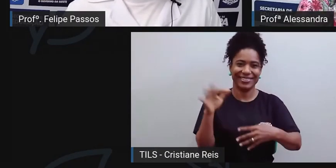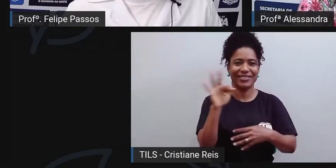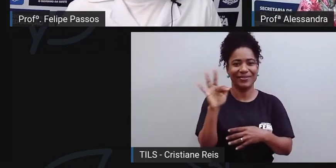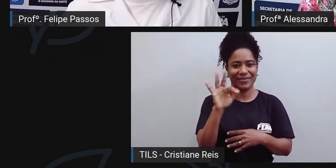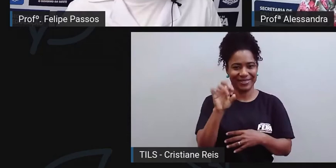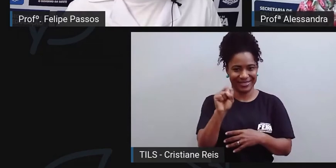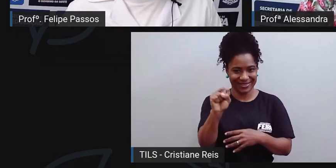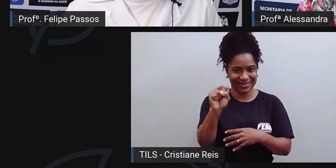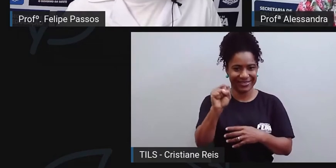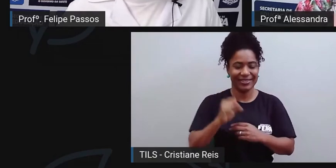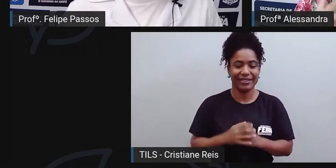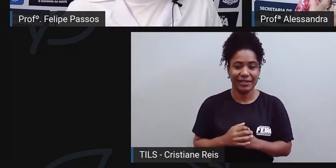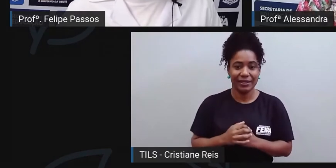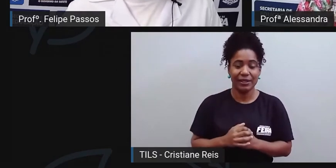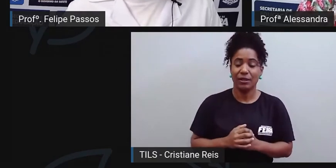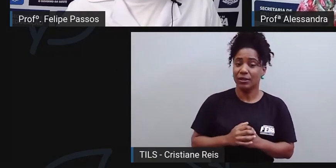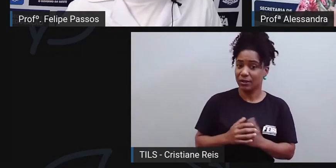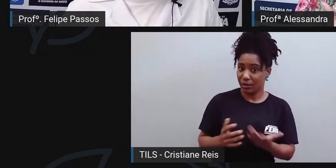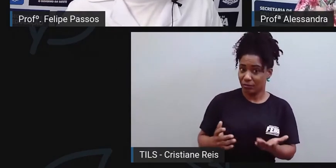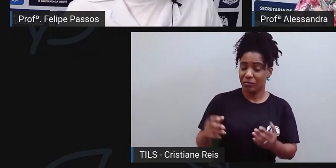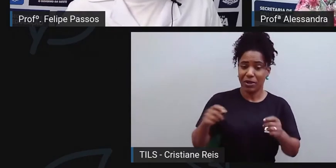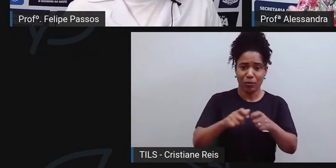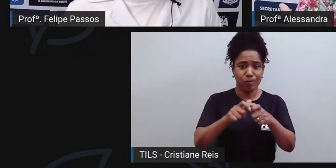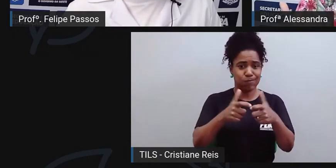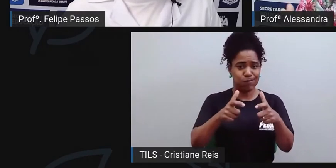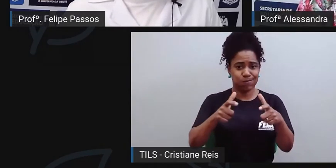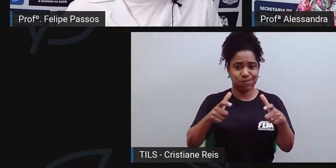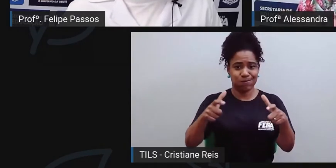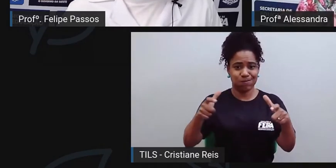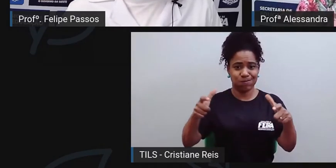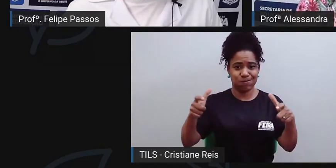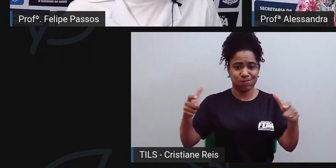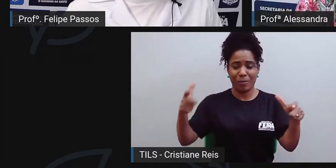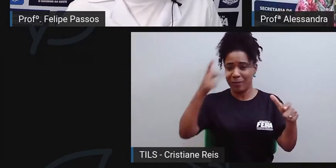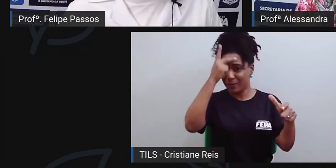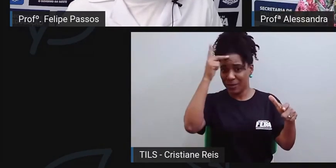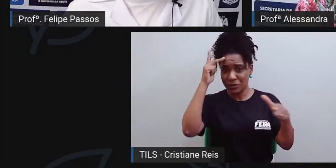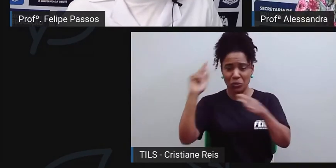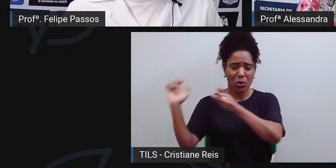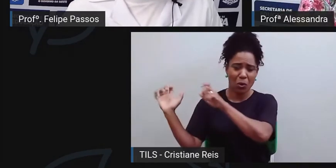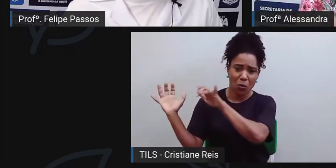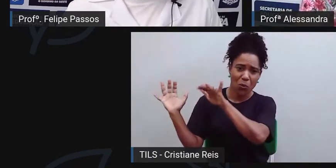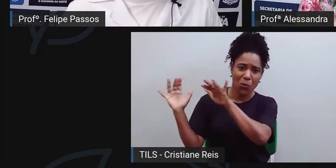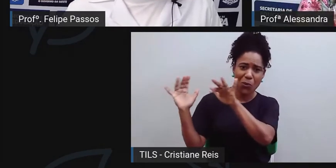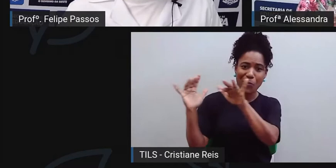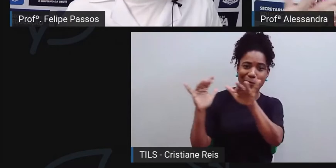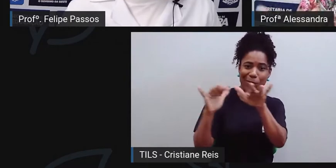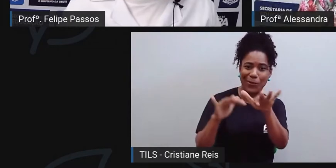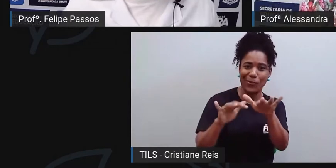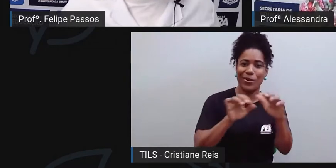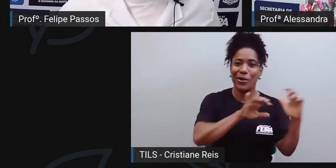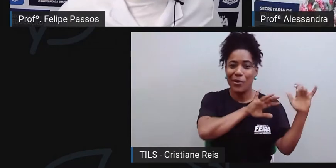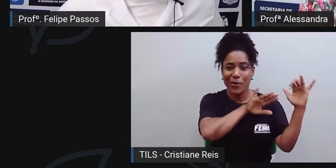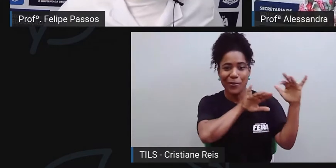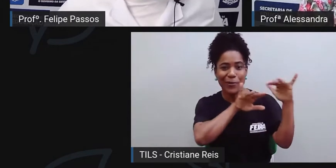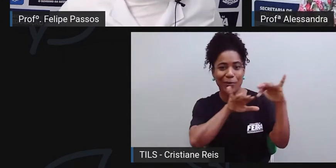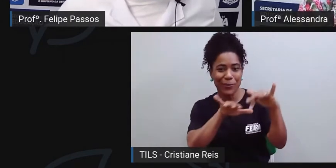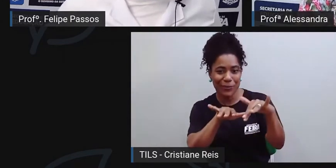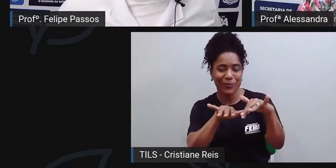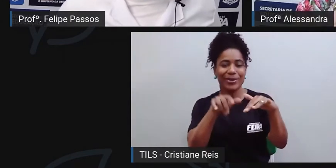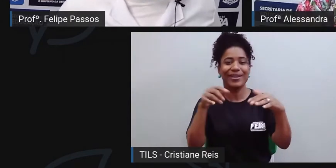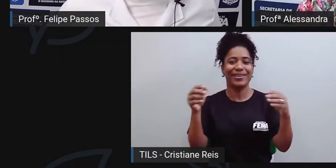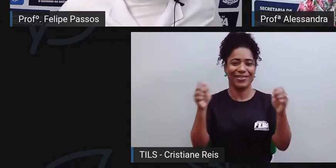força, ganha pessoas, ganha um processo migratório, outros tipos de comércio vão se